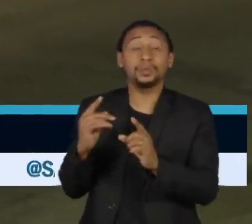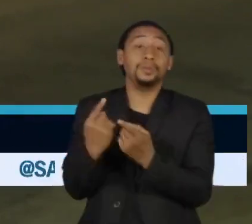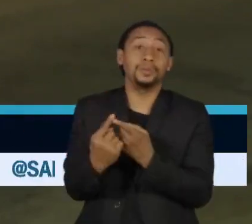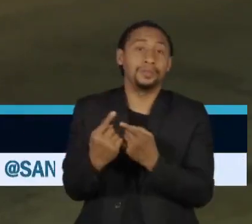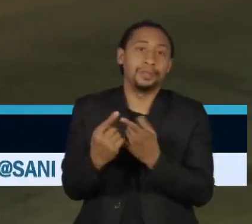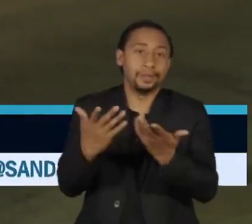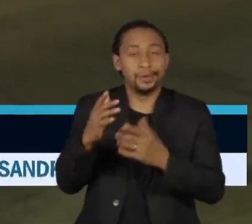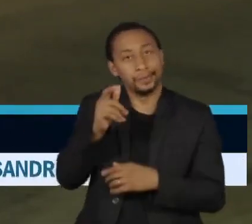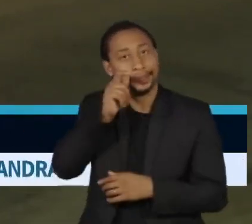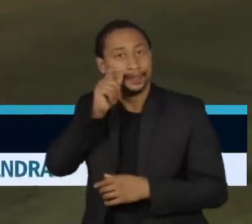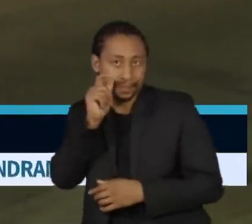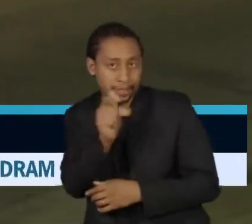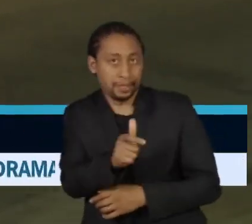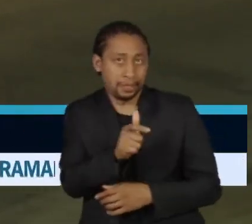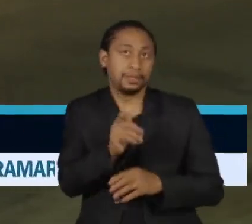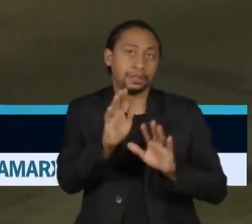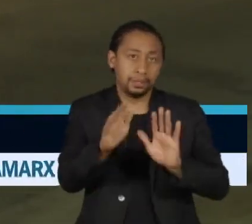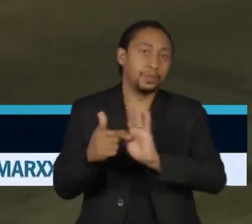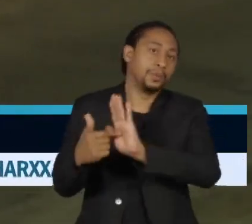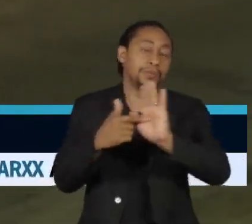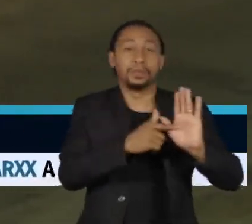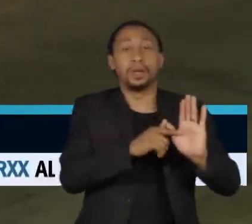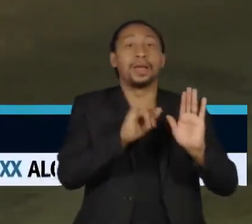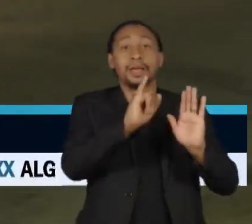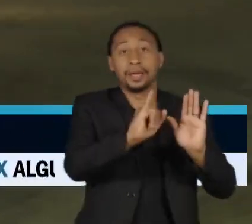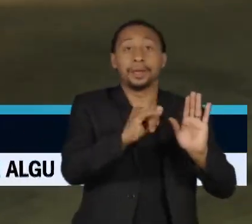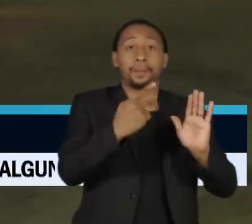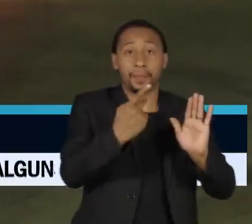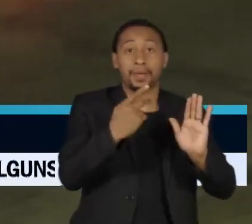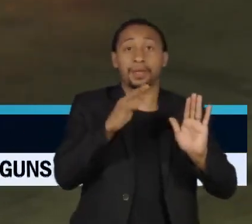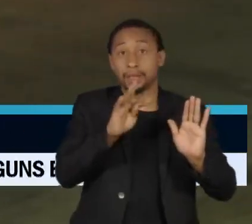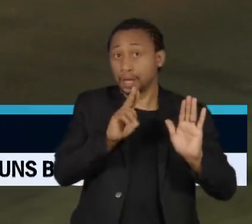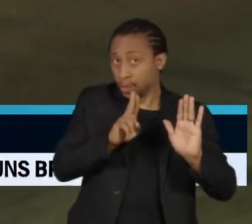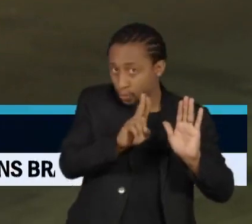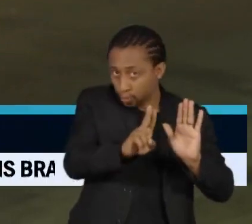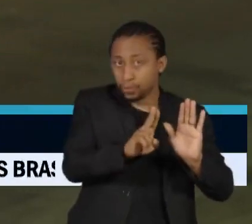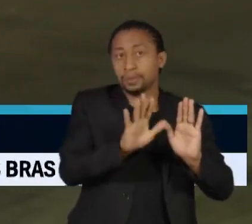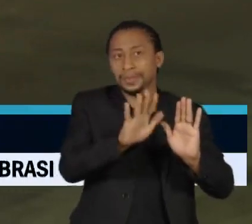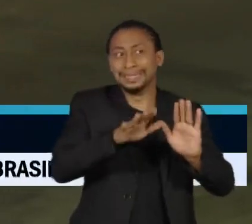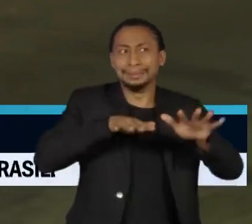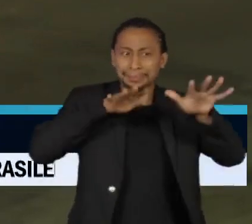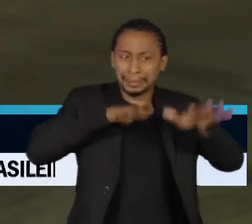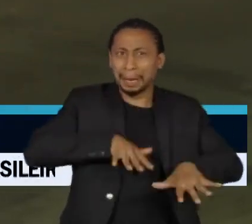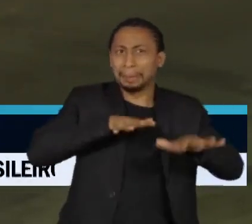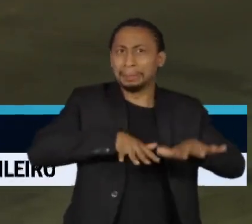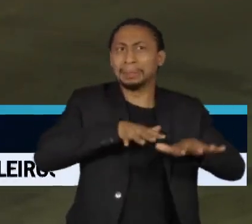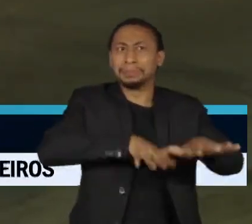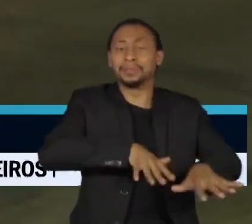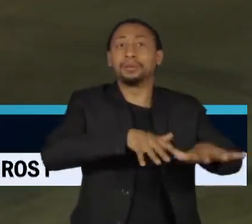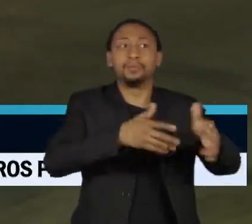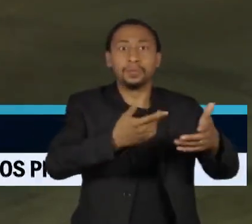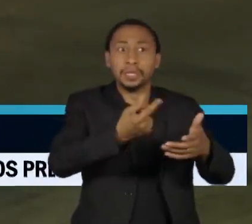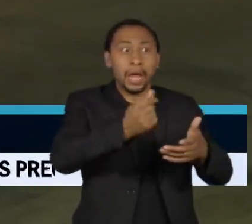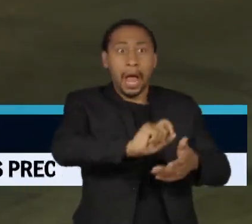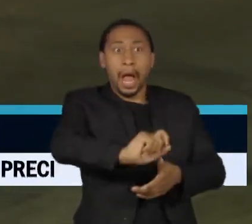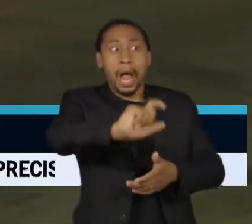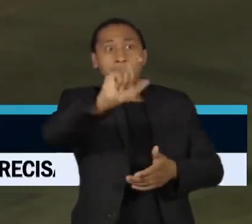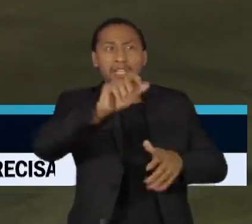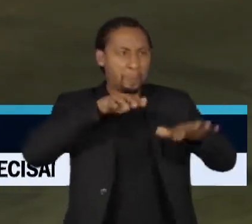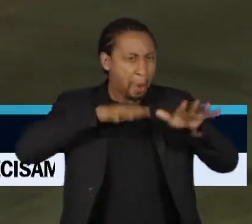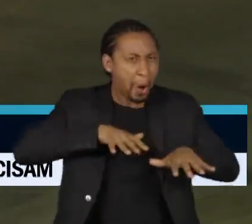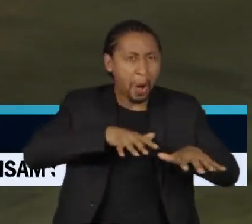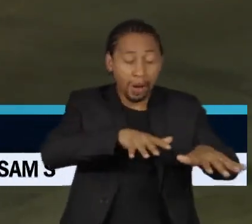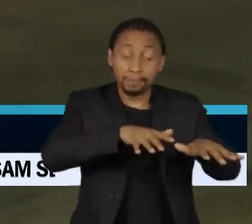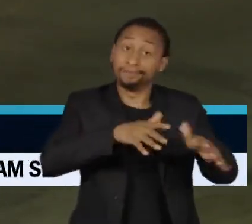intenção era obter recursos com o IPTU. Mais recentemente, em meio aos protestos pelo aumento da tarifa, o governo de